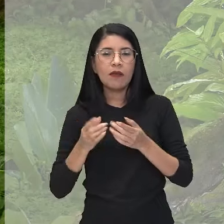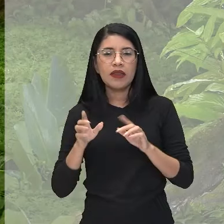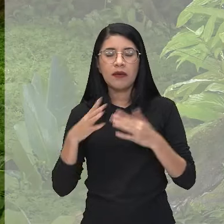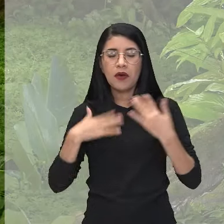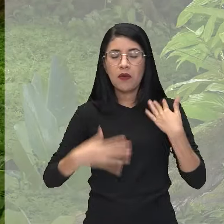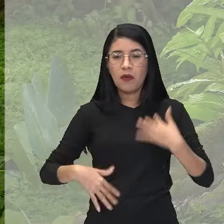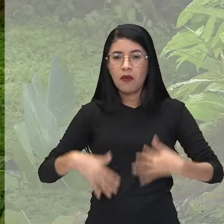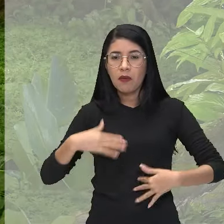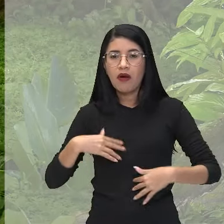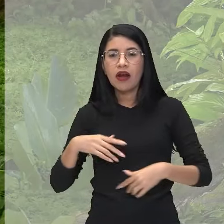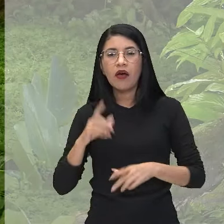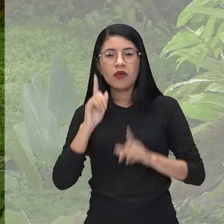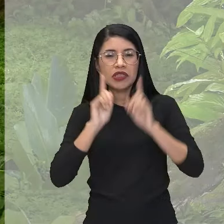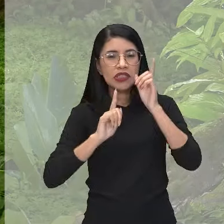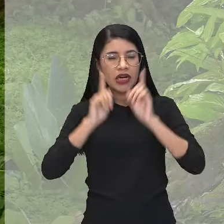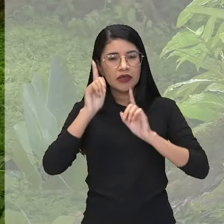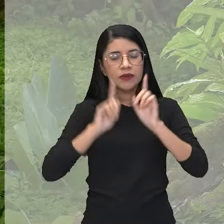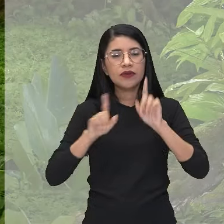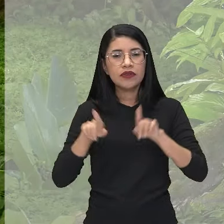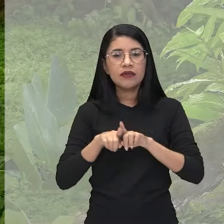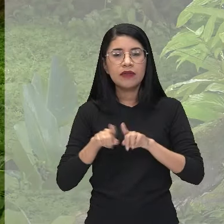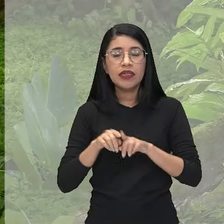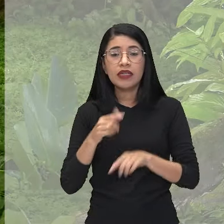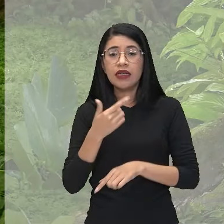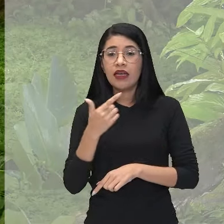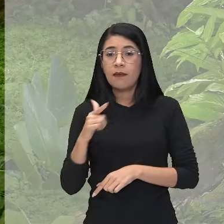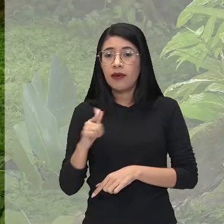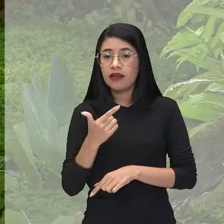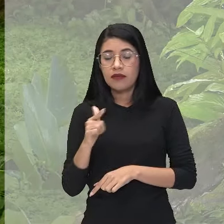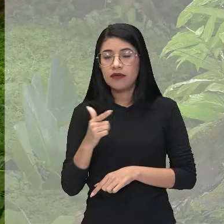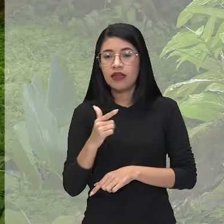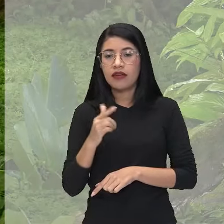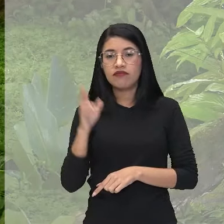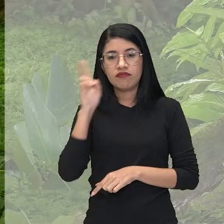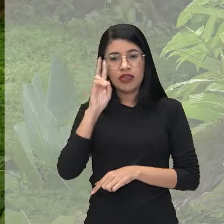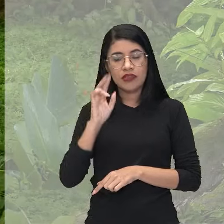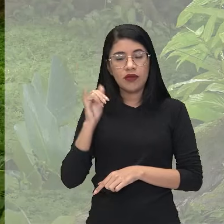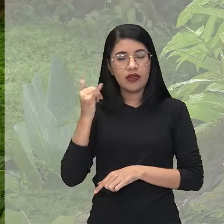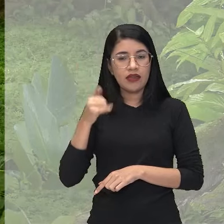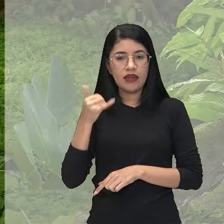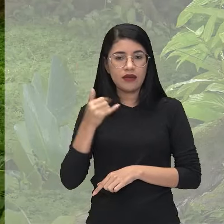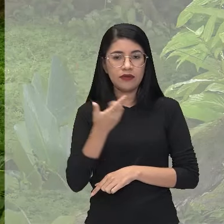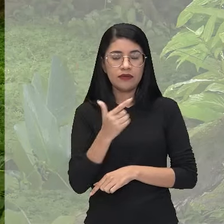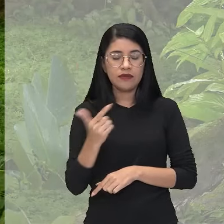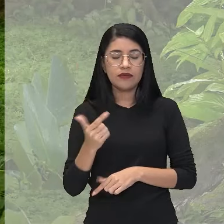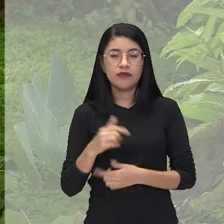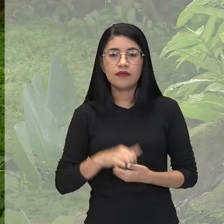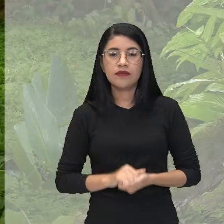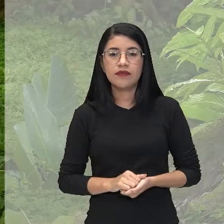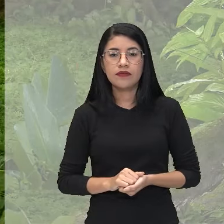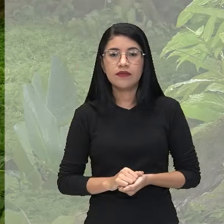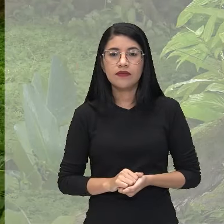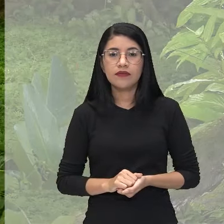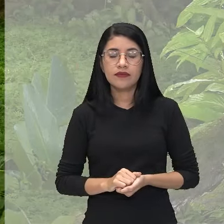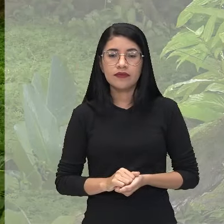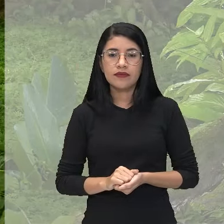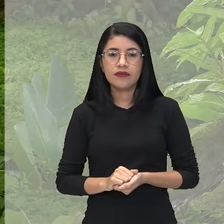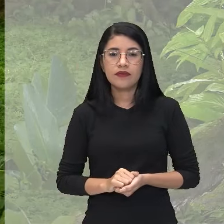corporal e gestual. A gente não tem aí então um narrador, nós temos a ausência desse narrador, certo?